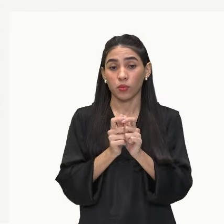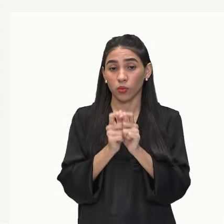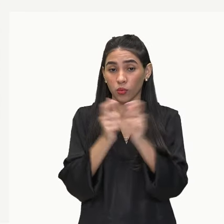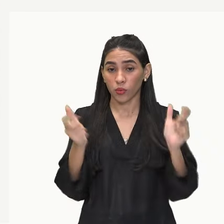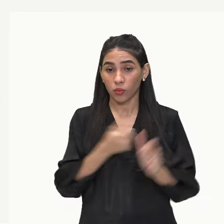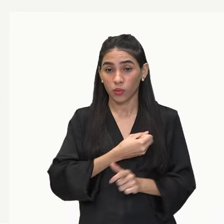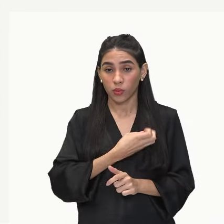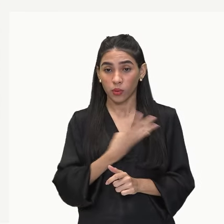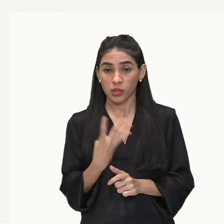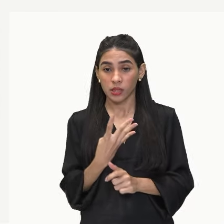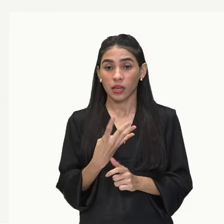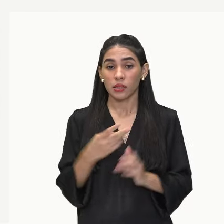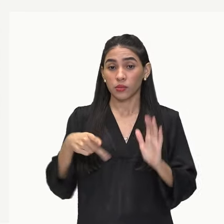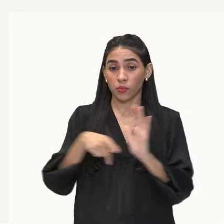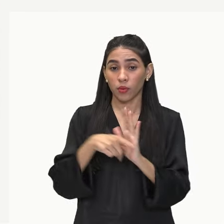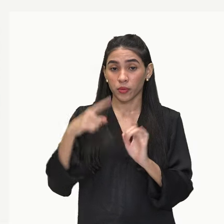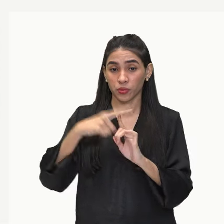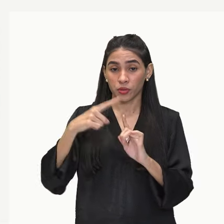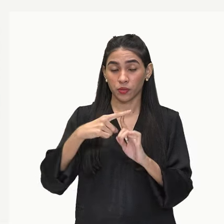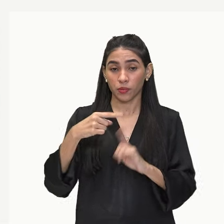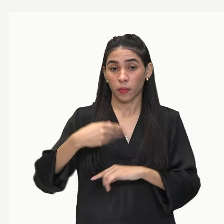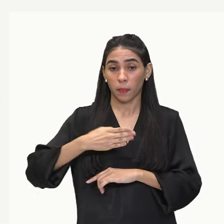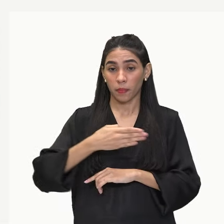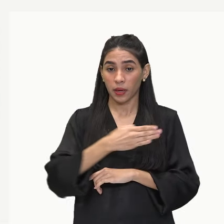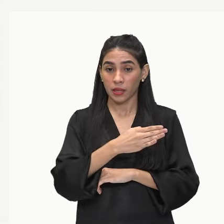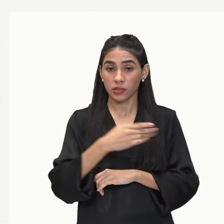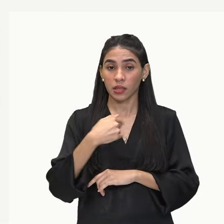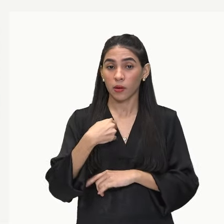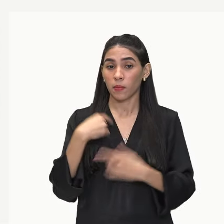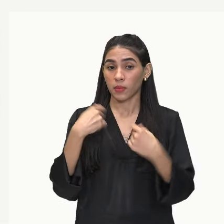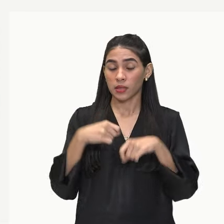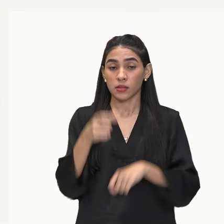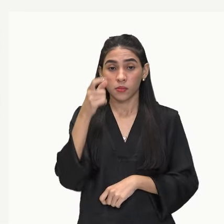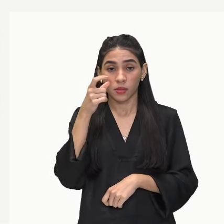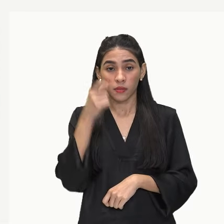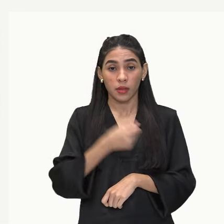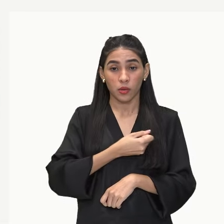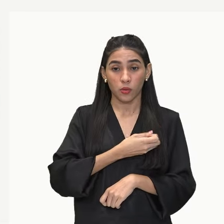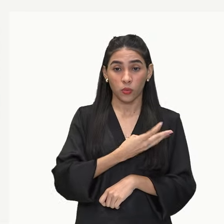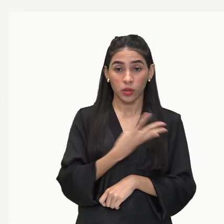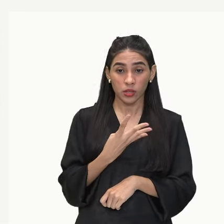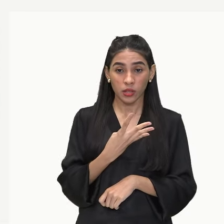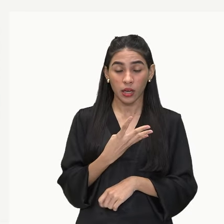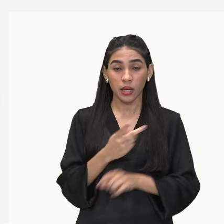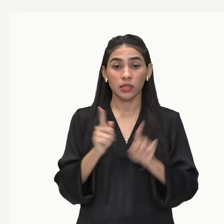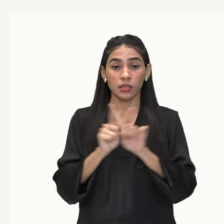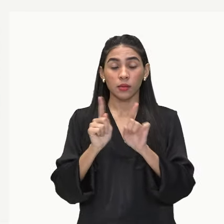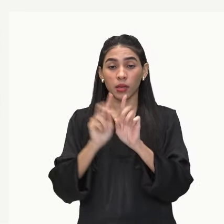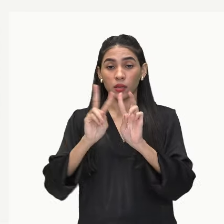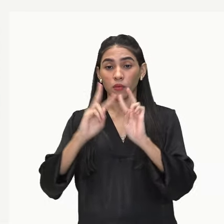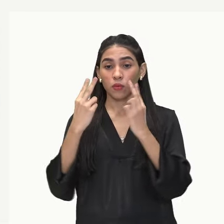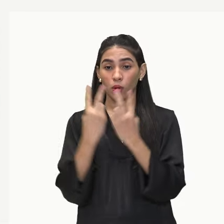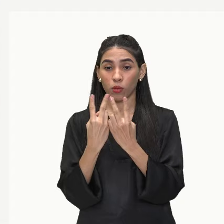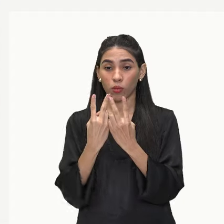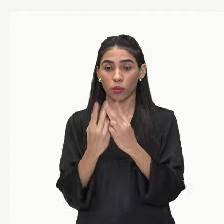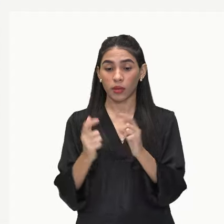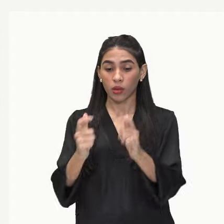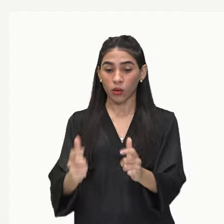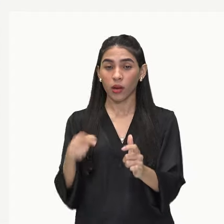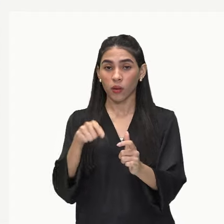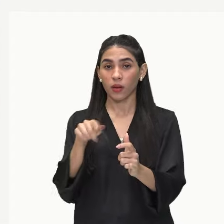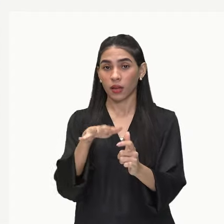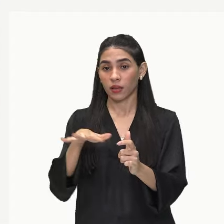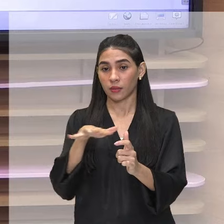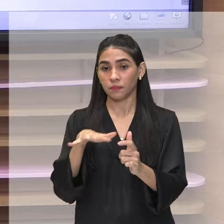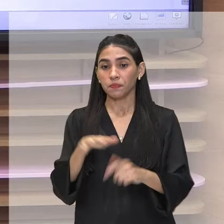dessa espécie, eu vou observar a quantidade pelo volume onde ela está ocupando ali naquela área,